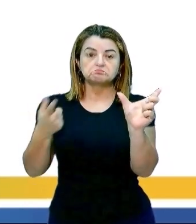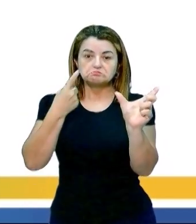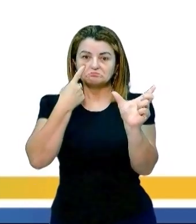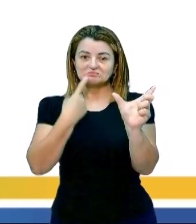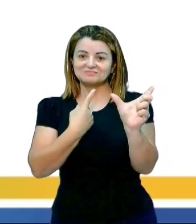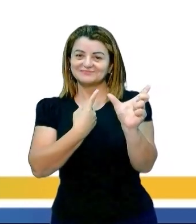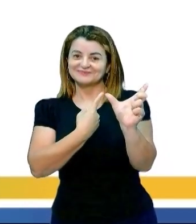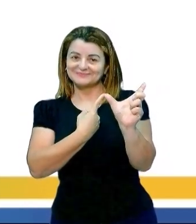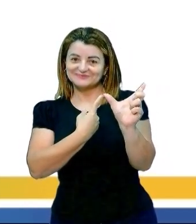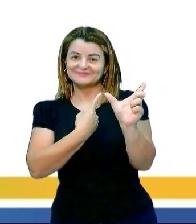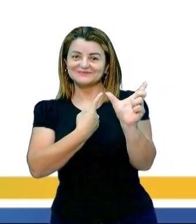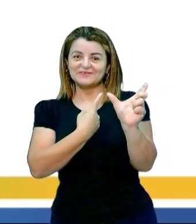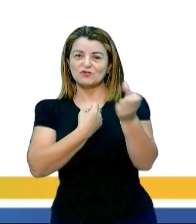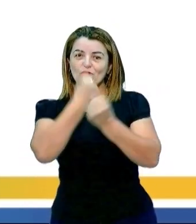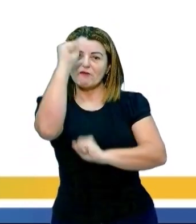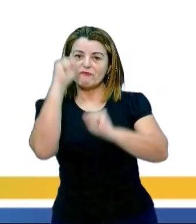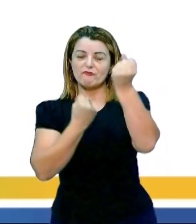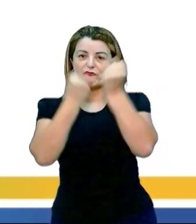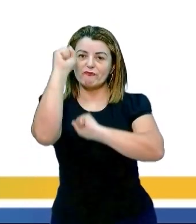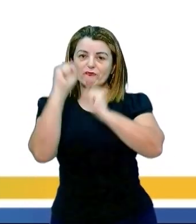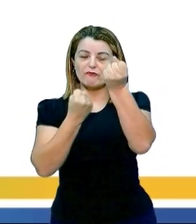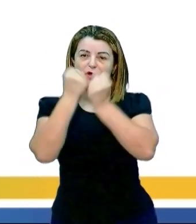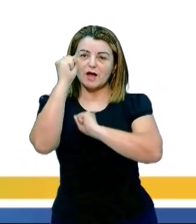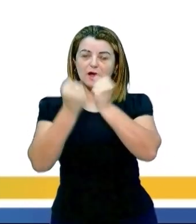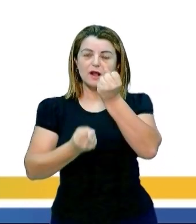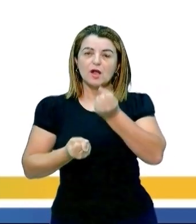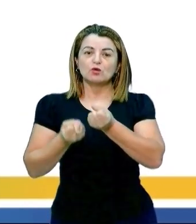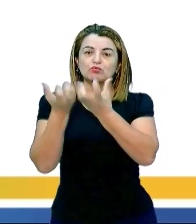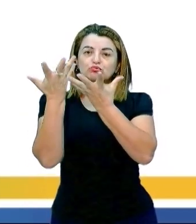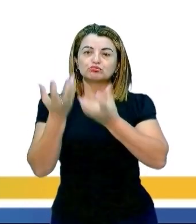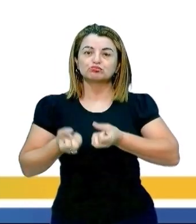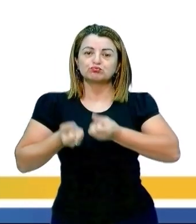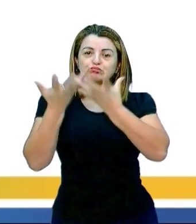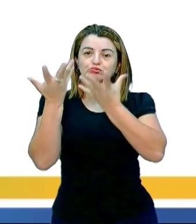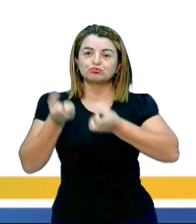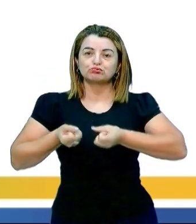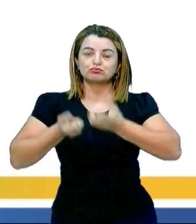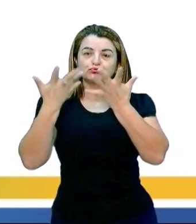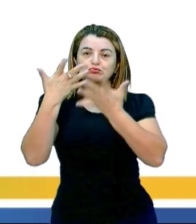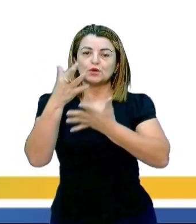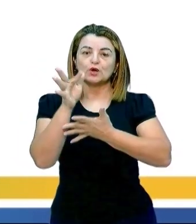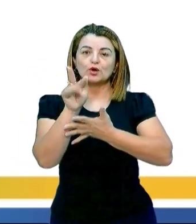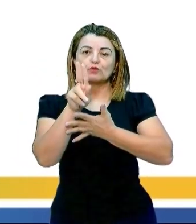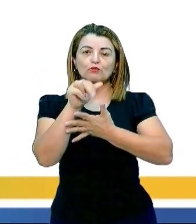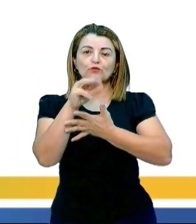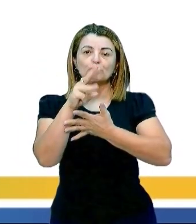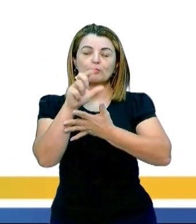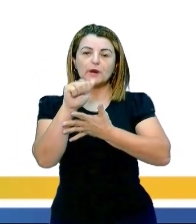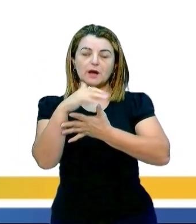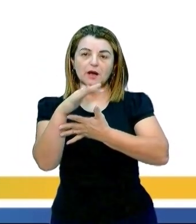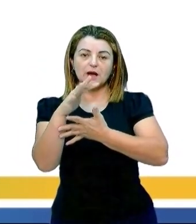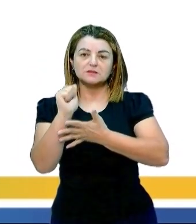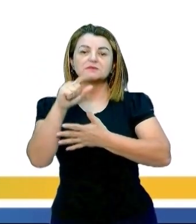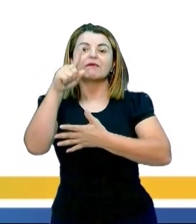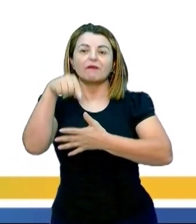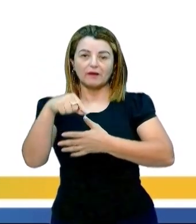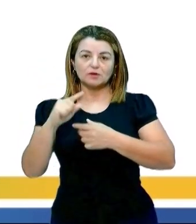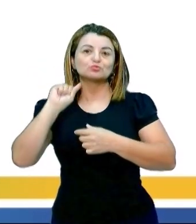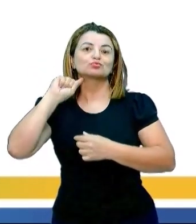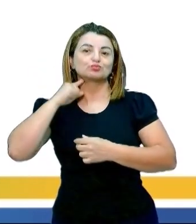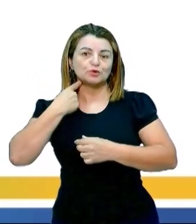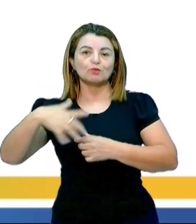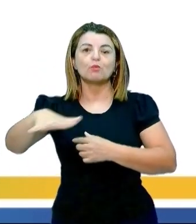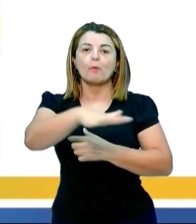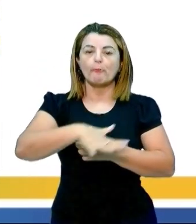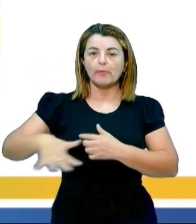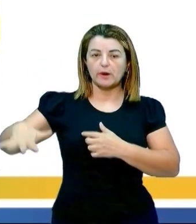fábrica liberando bastante fumaça. Bom, então isso é poluição ambiental.